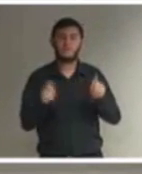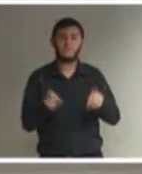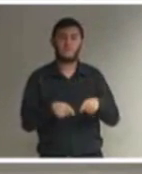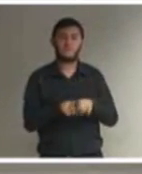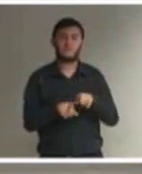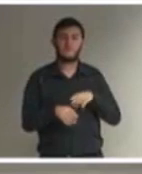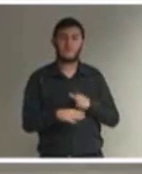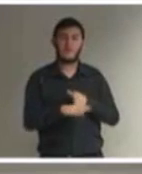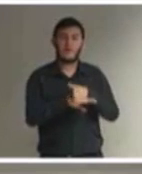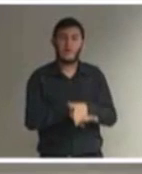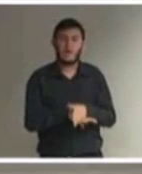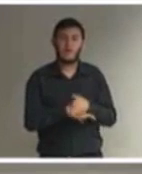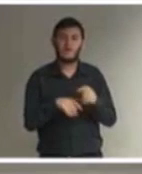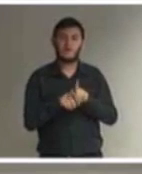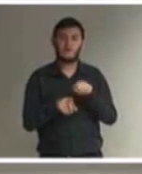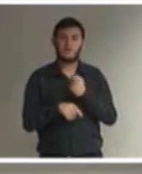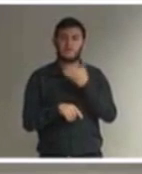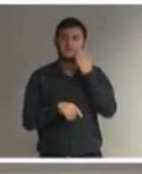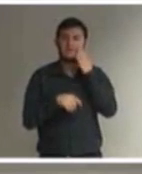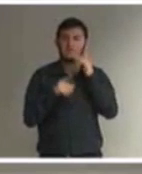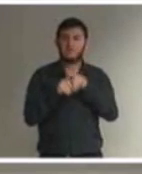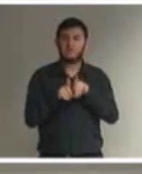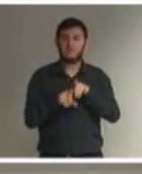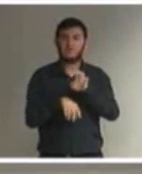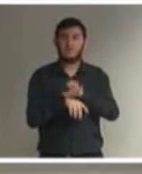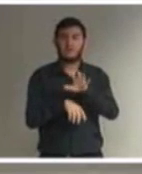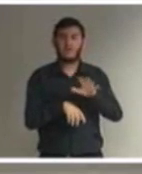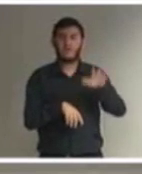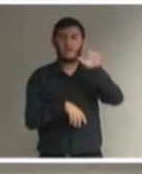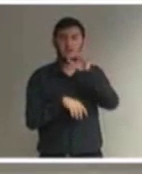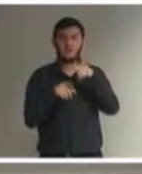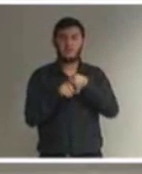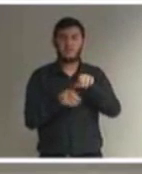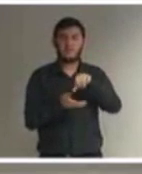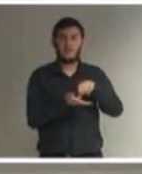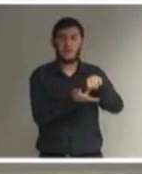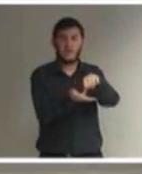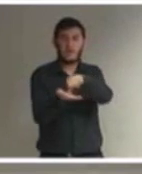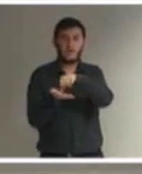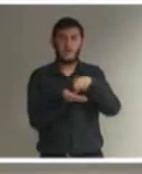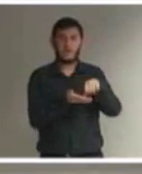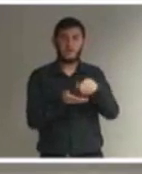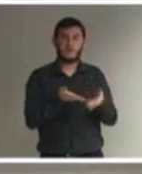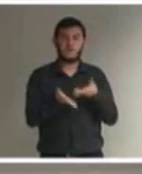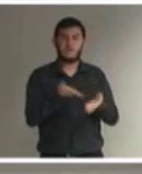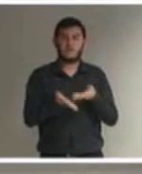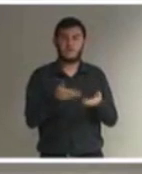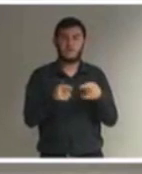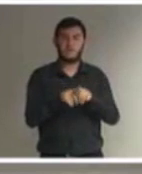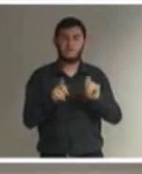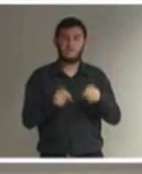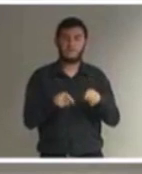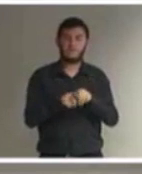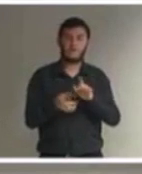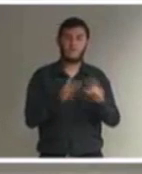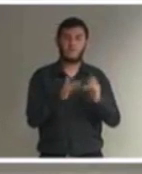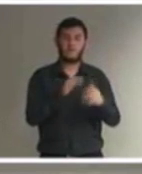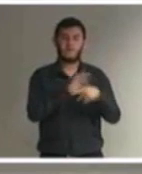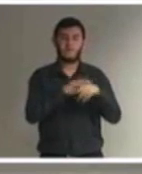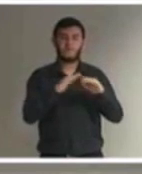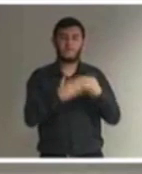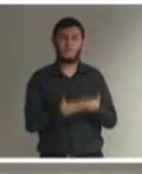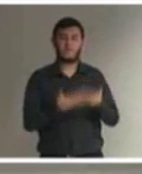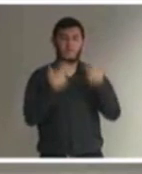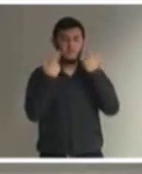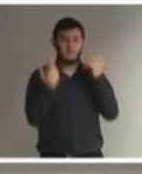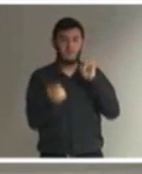Os estados têm centros de atendimento especializado que podem ser acionados pelas escolas comuns para dar esses